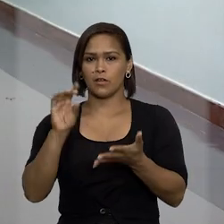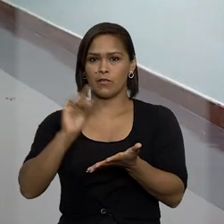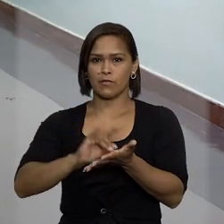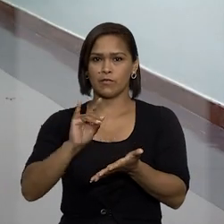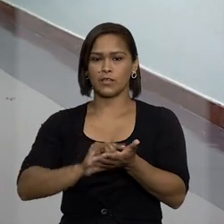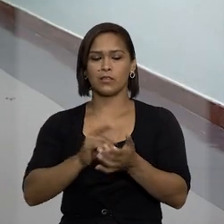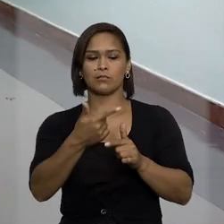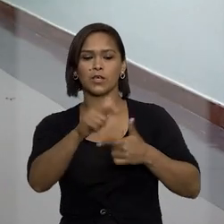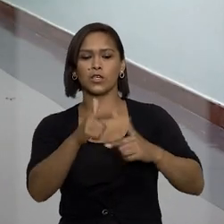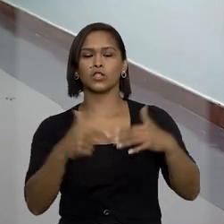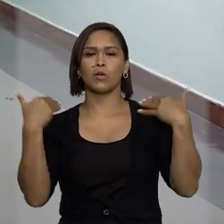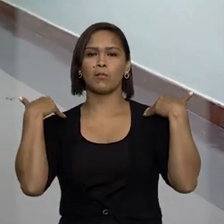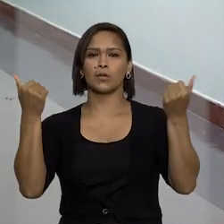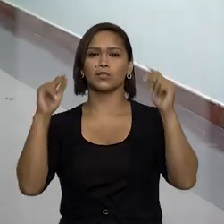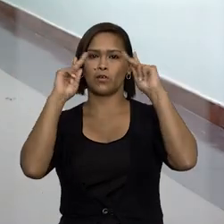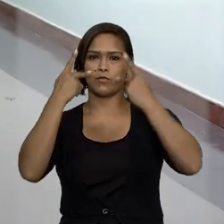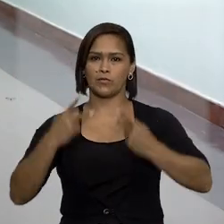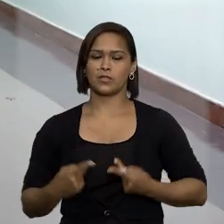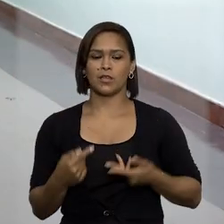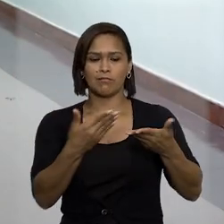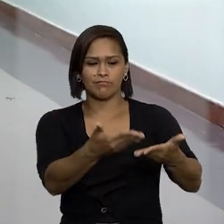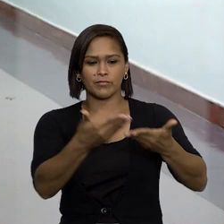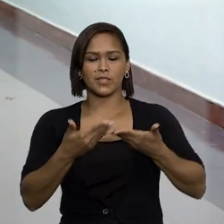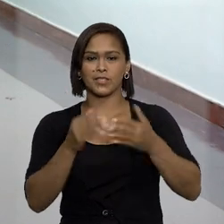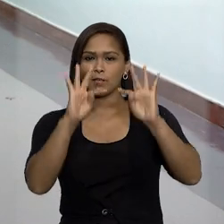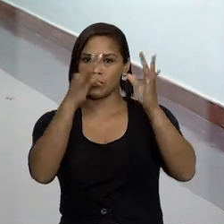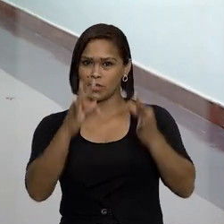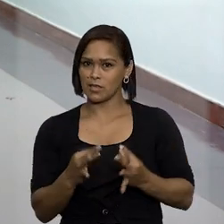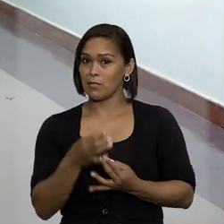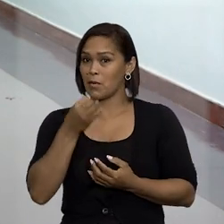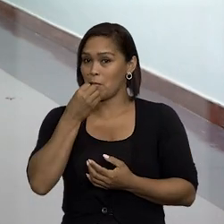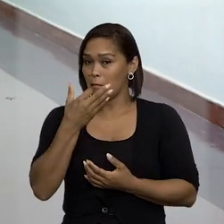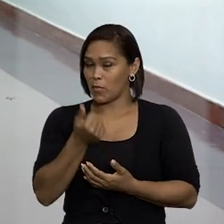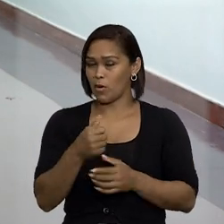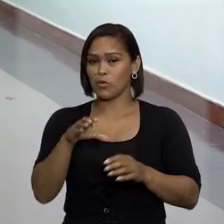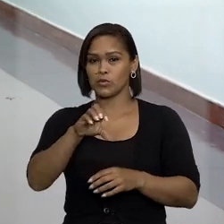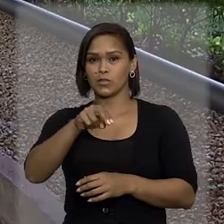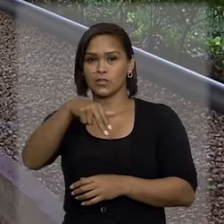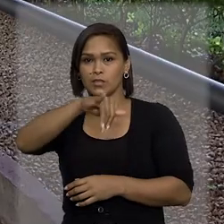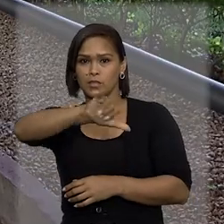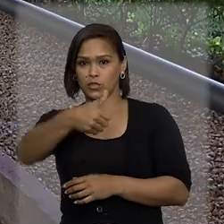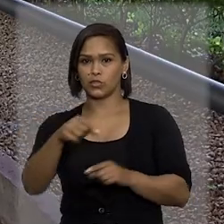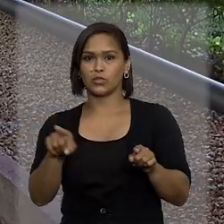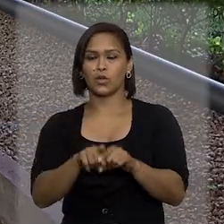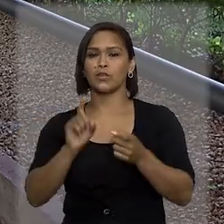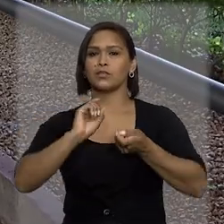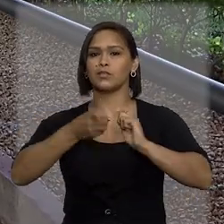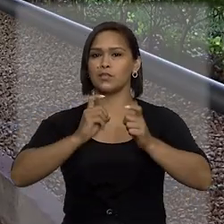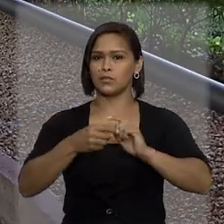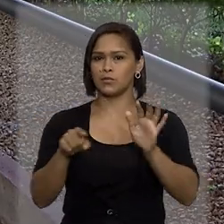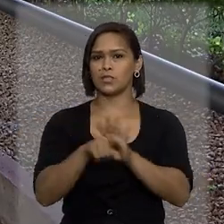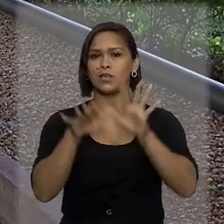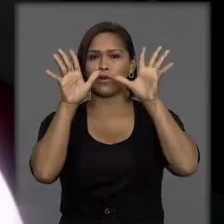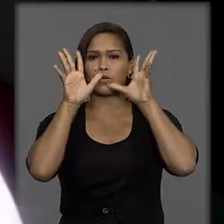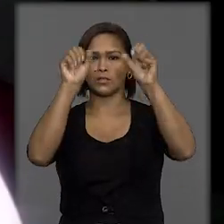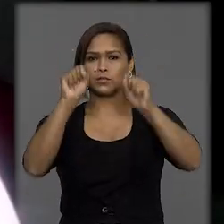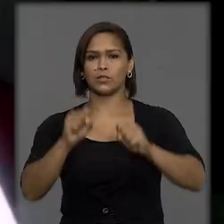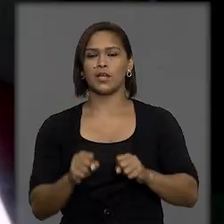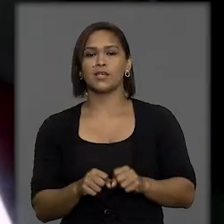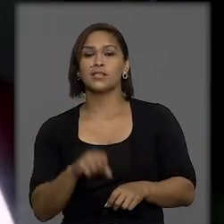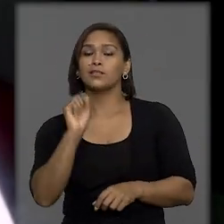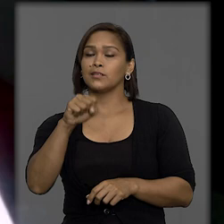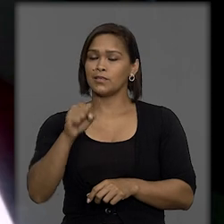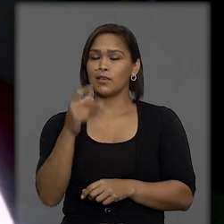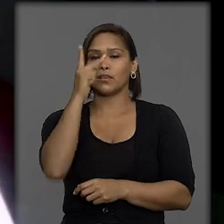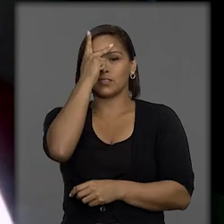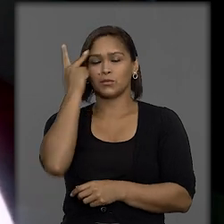para que magistrados com deficiência recebam o devido tratamento do Conselho Nacional de Justiça e da administração de tribunais. Geralmente, as